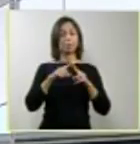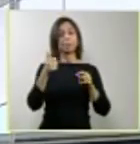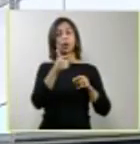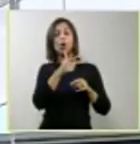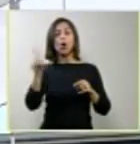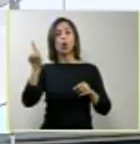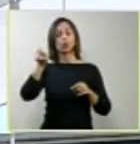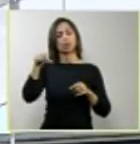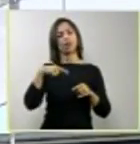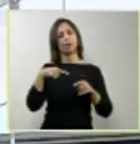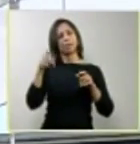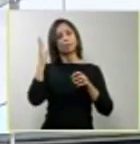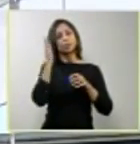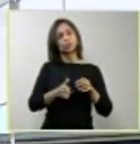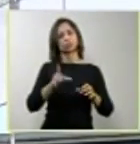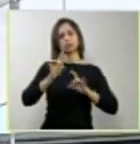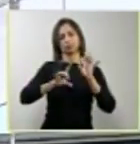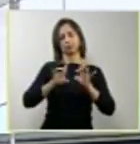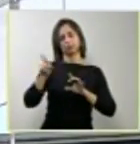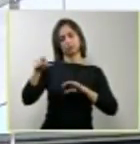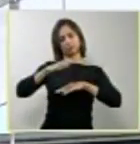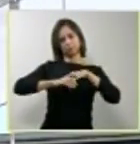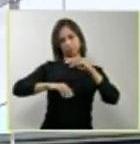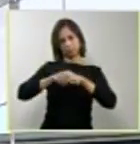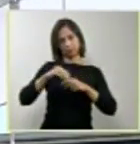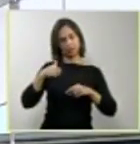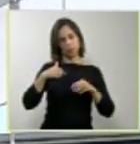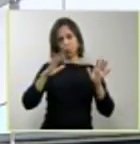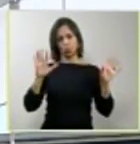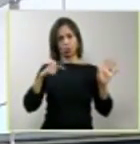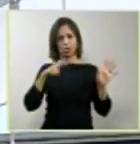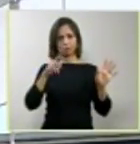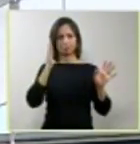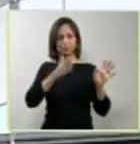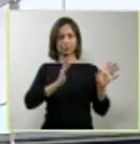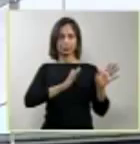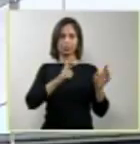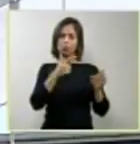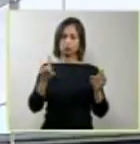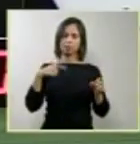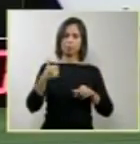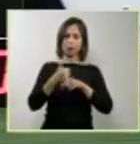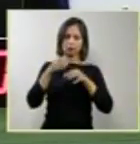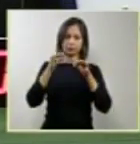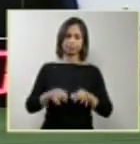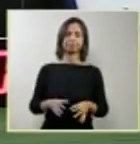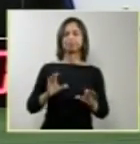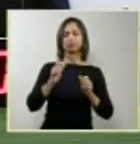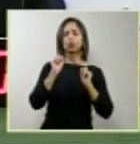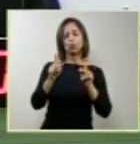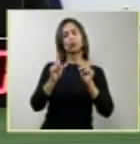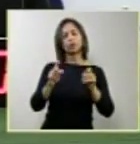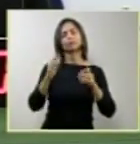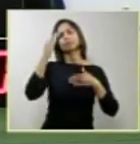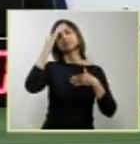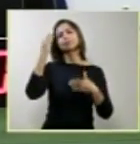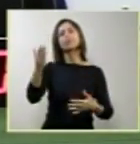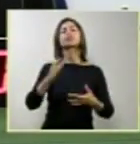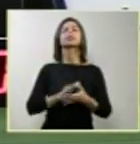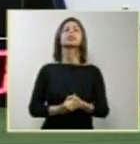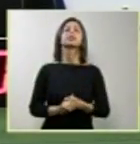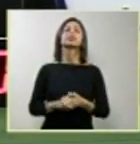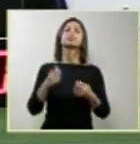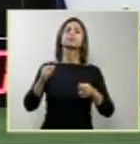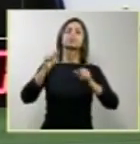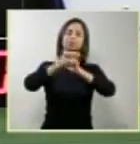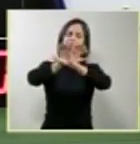especialistas falarão com maior certeza. Agradeço, agradeço a